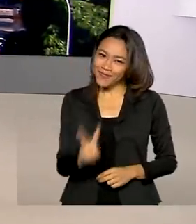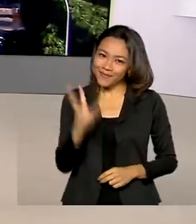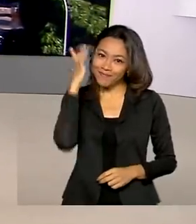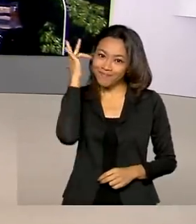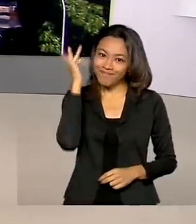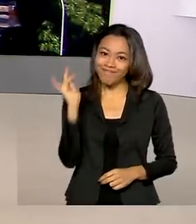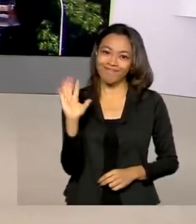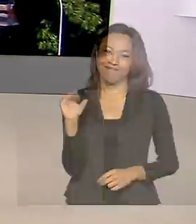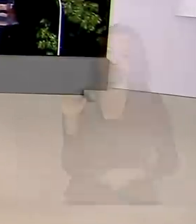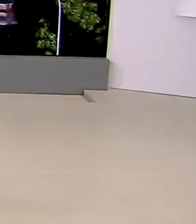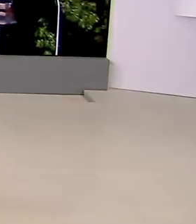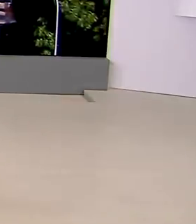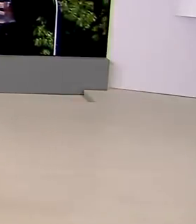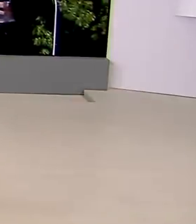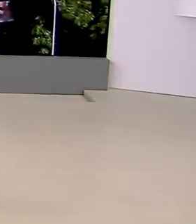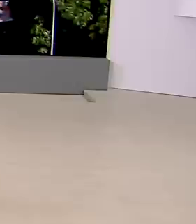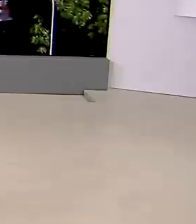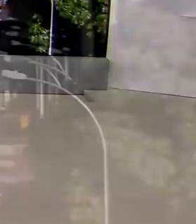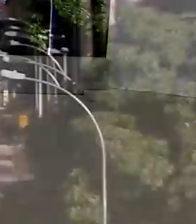amanhã. Tchau, tchau.